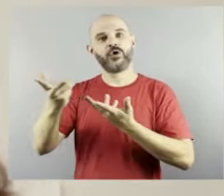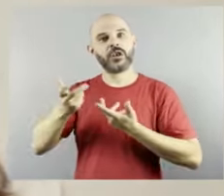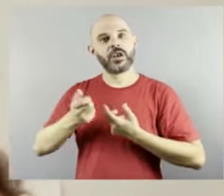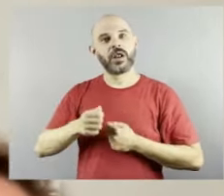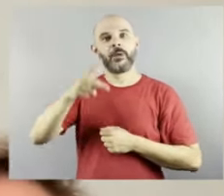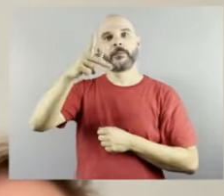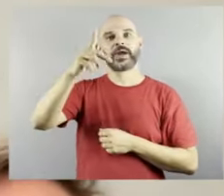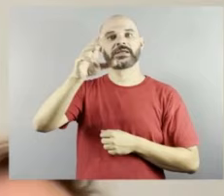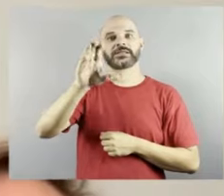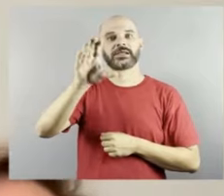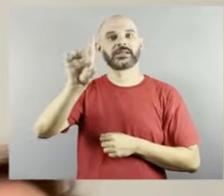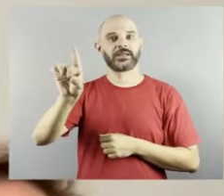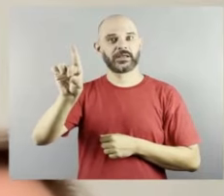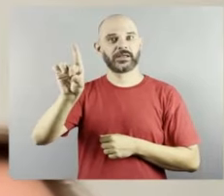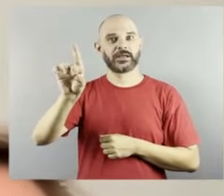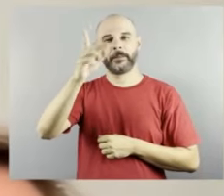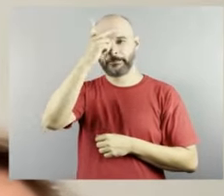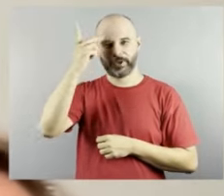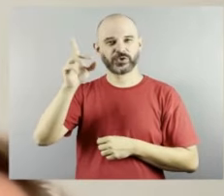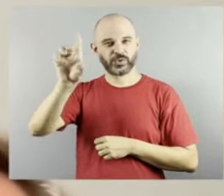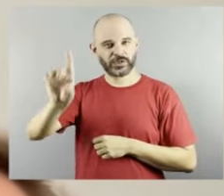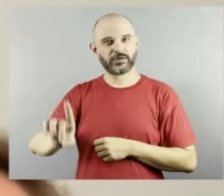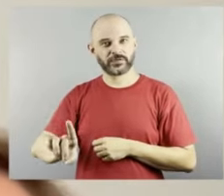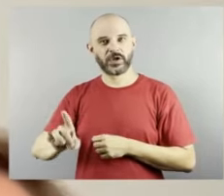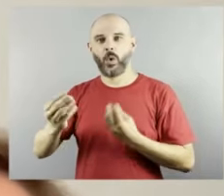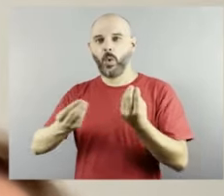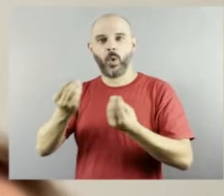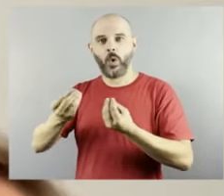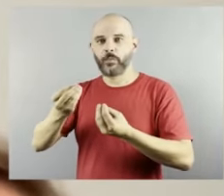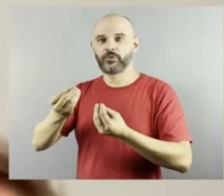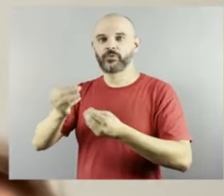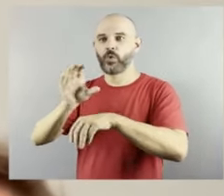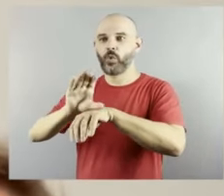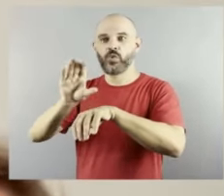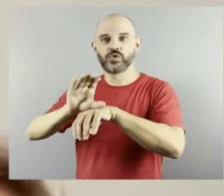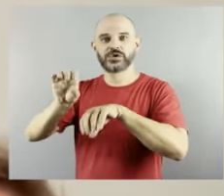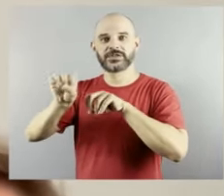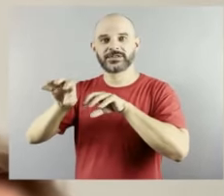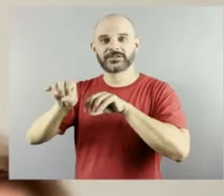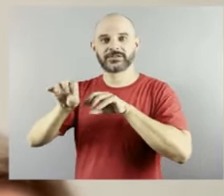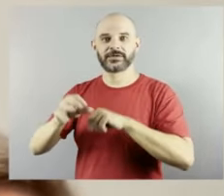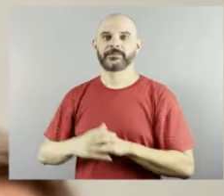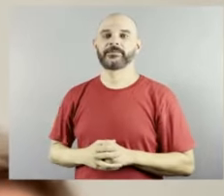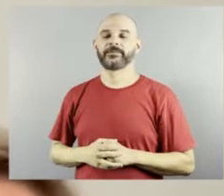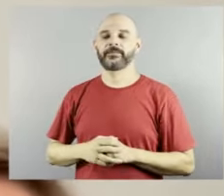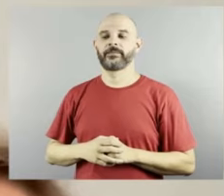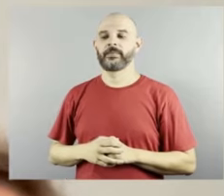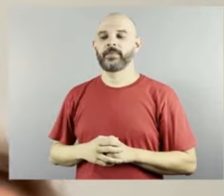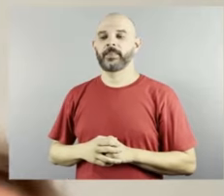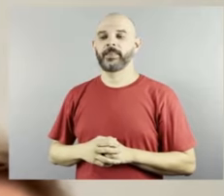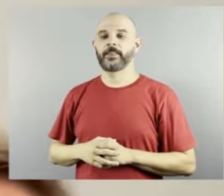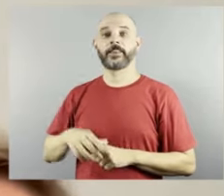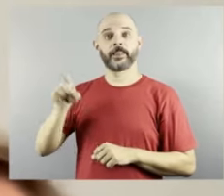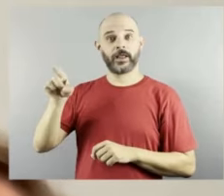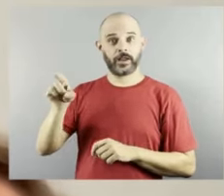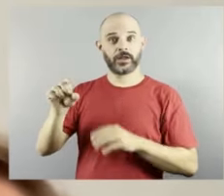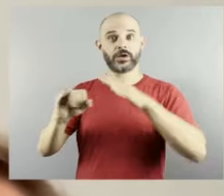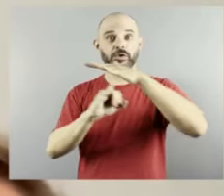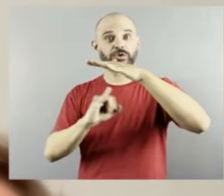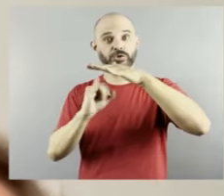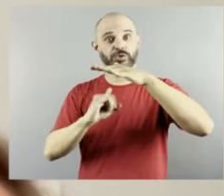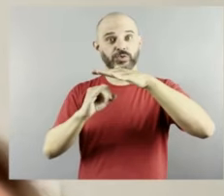Patrícia só pra gente ir encerrando aqui tá o Instituto Meta Social ele começou muito focado em informação né nós